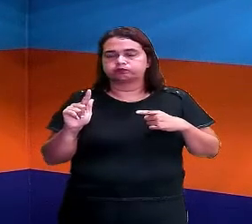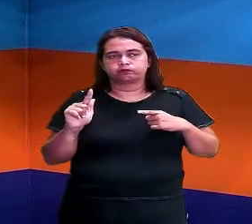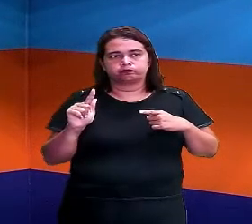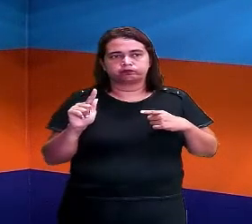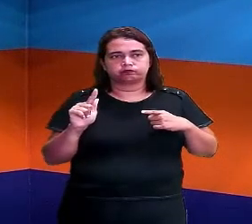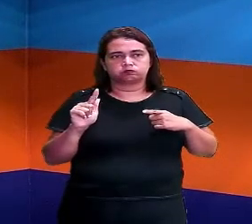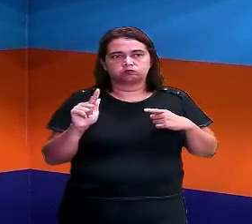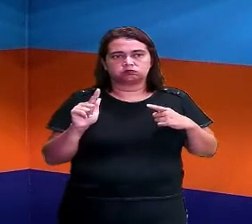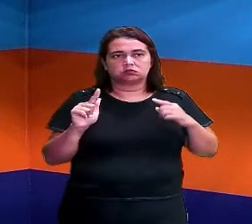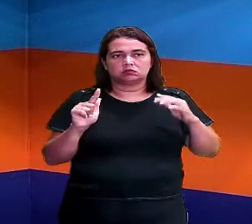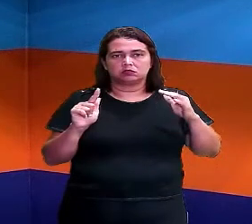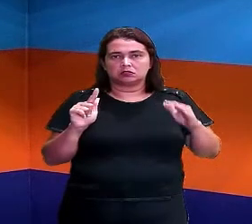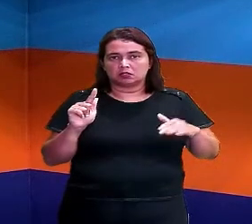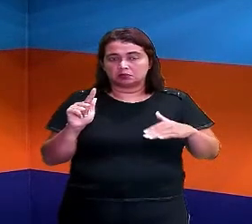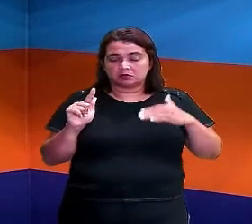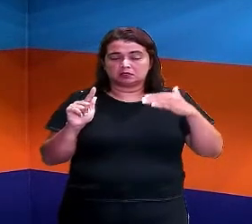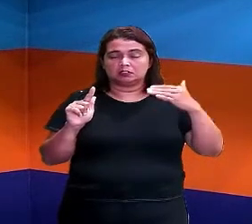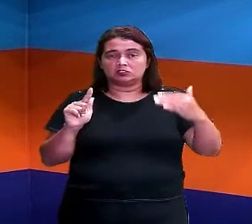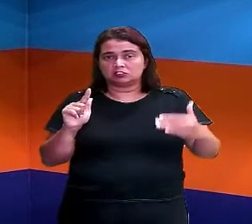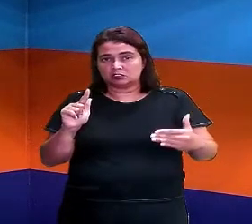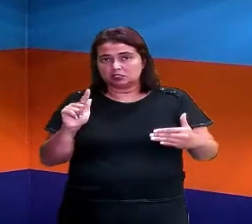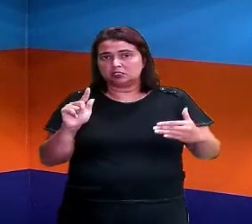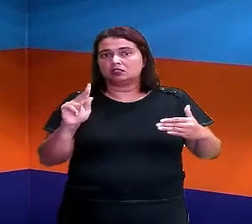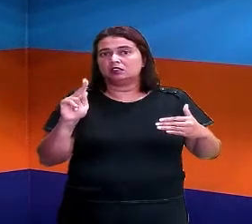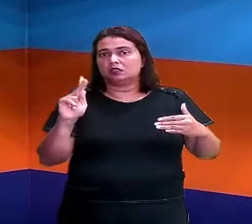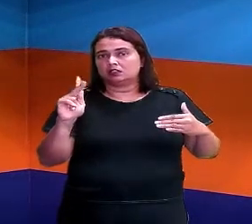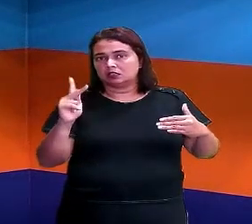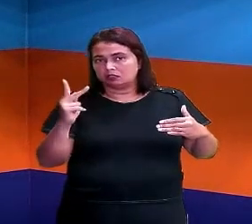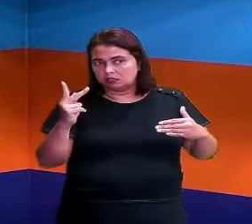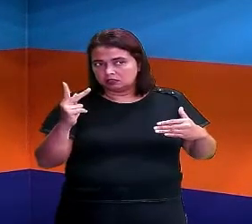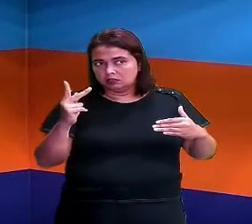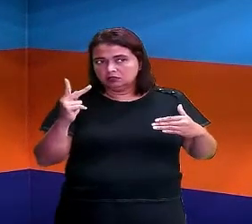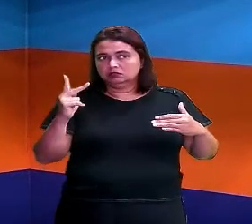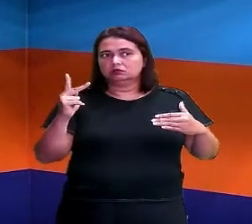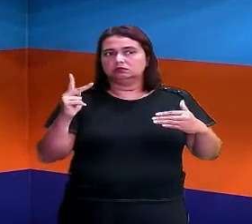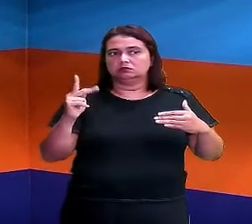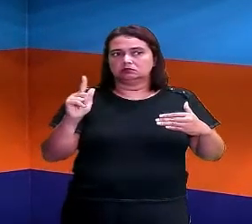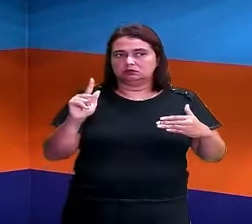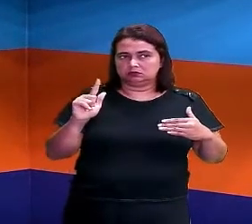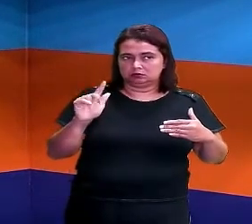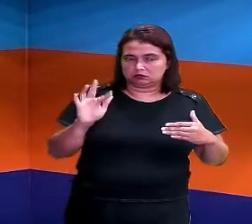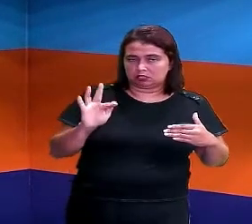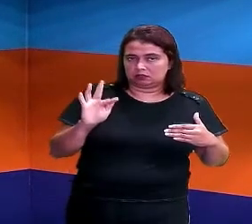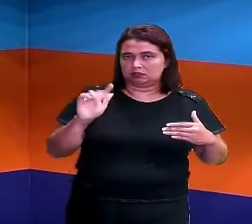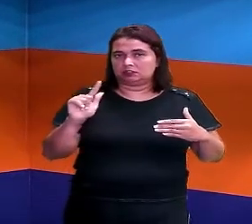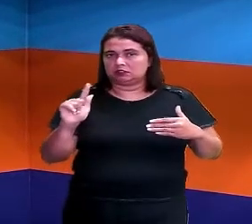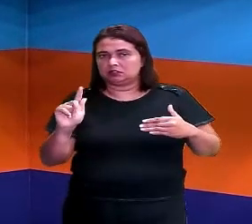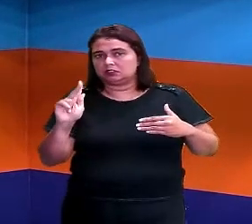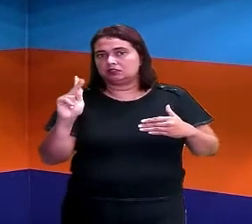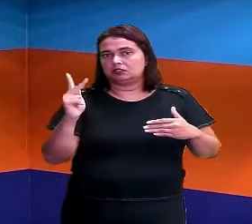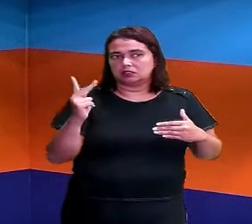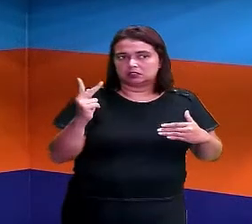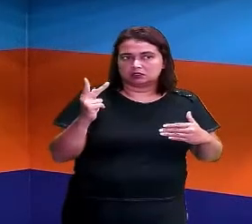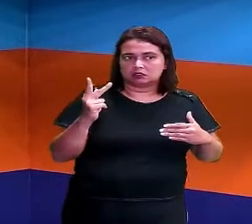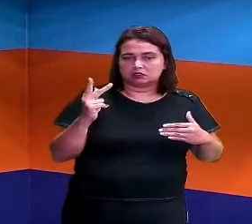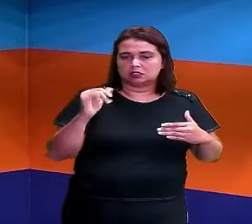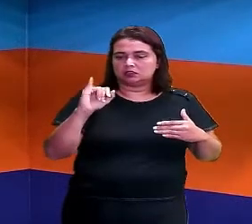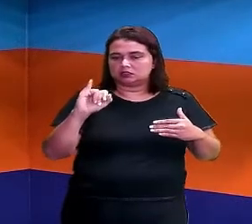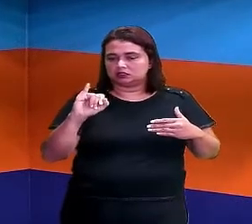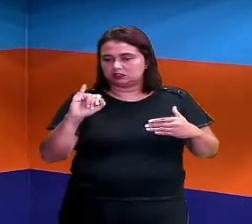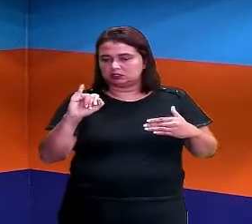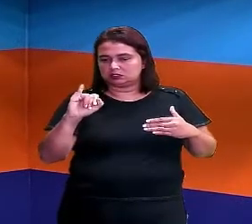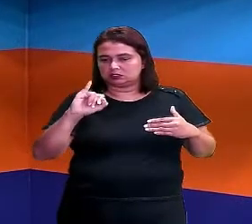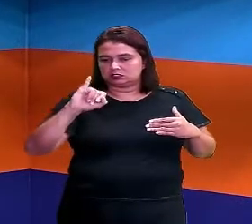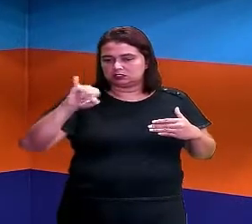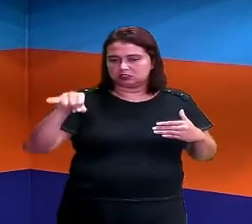Então, a gente vai sempre fazendo essa sequência. F, G, H, I,